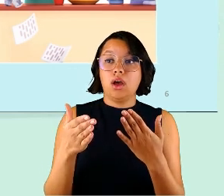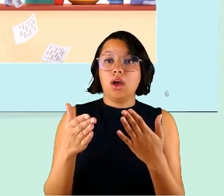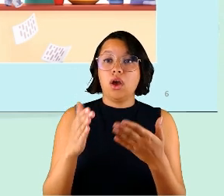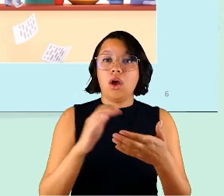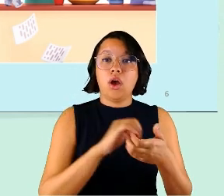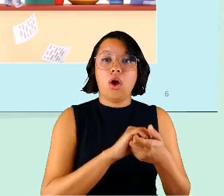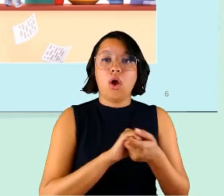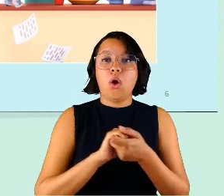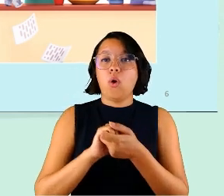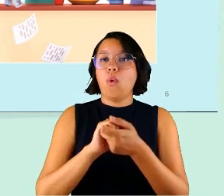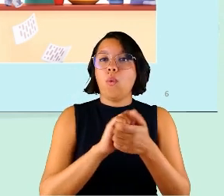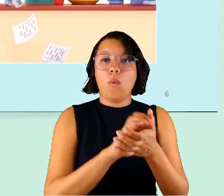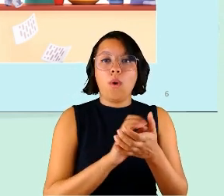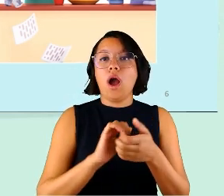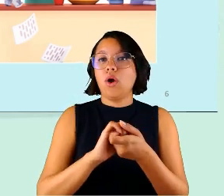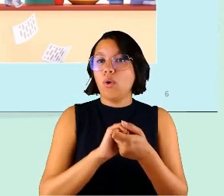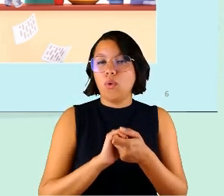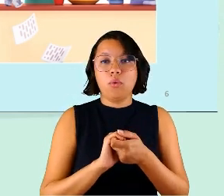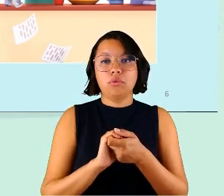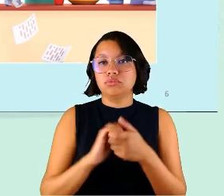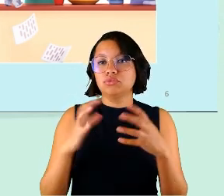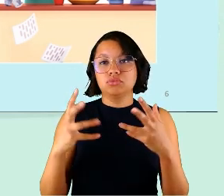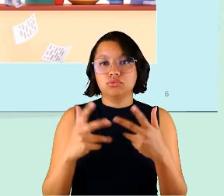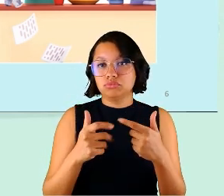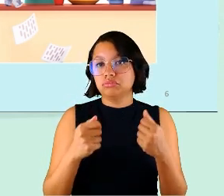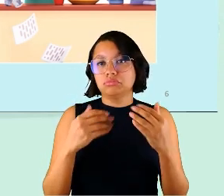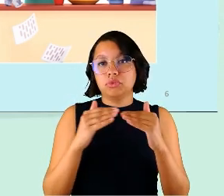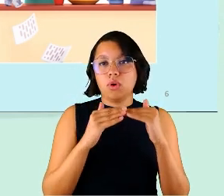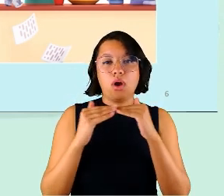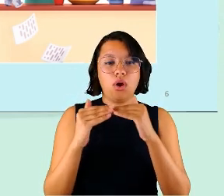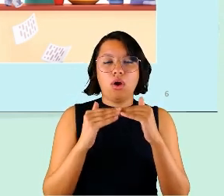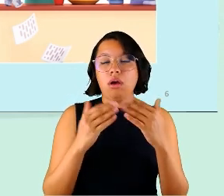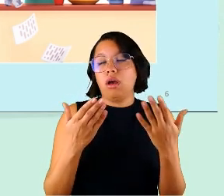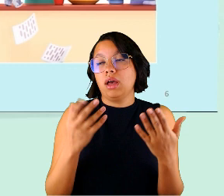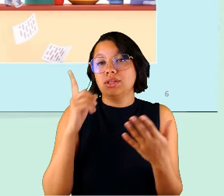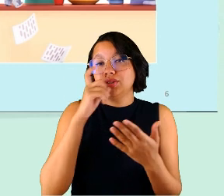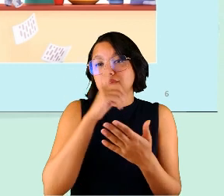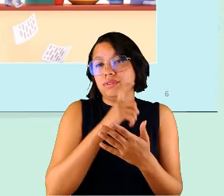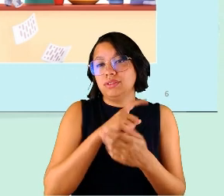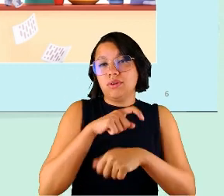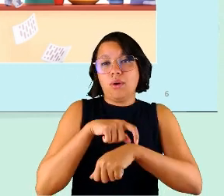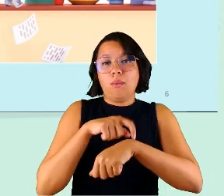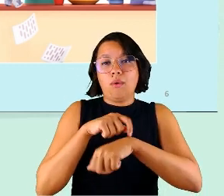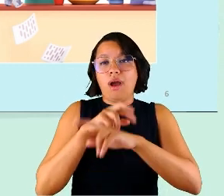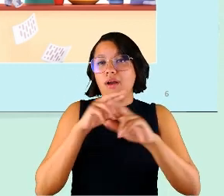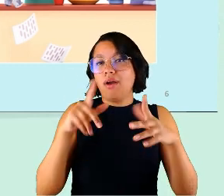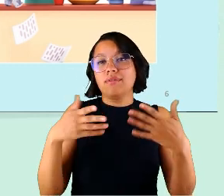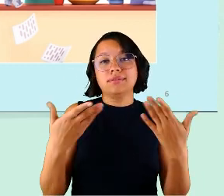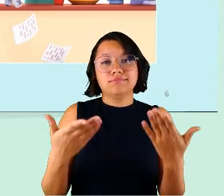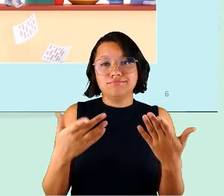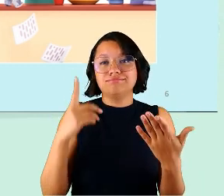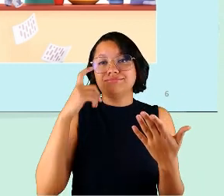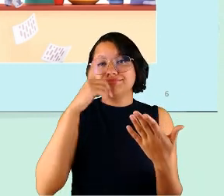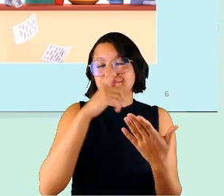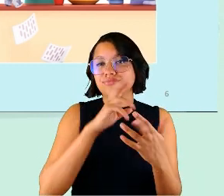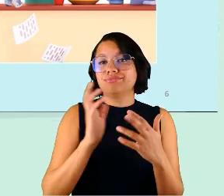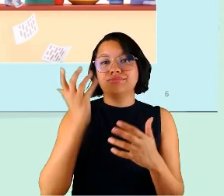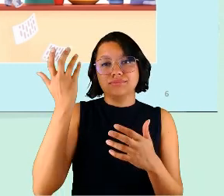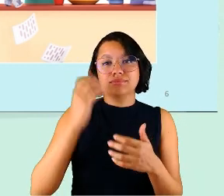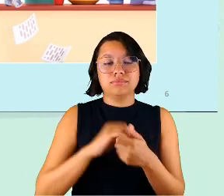e tornar esse grupo cinérgico é algo que, com horários flexíveis, é um algoritmo bem difícil de resolver,